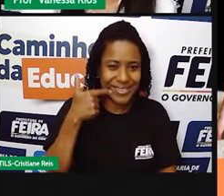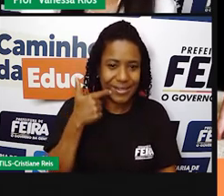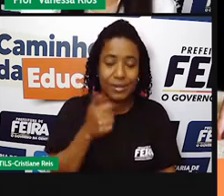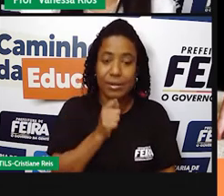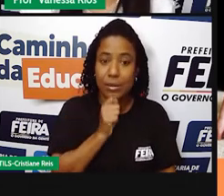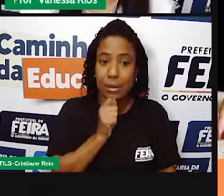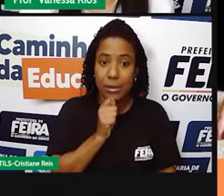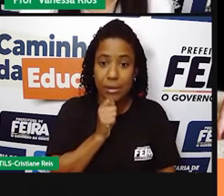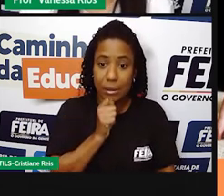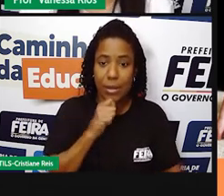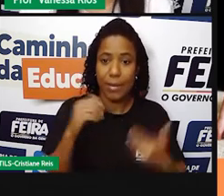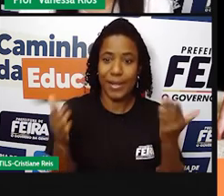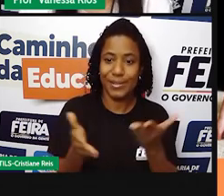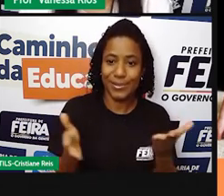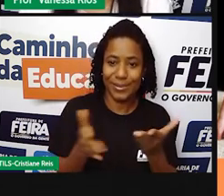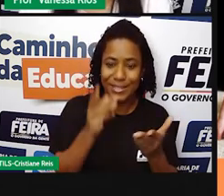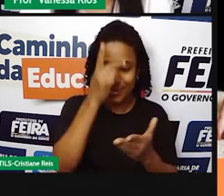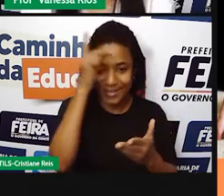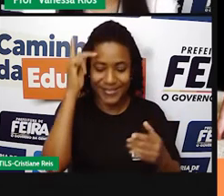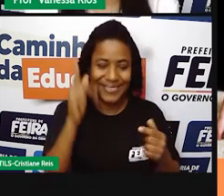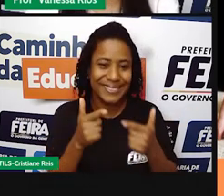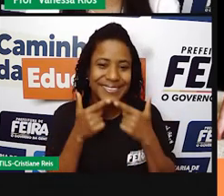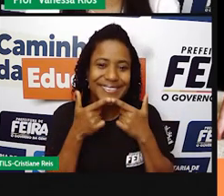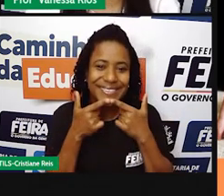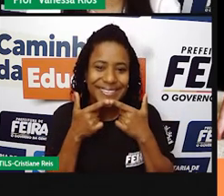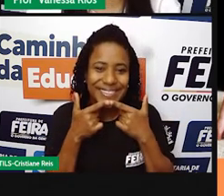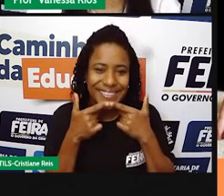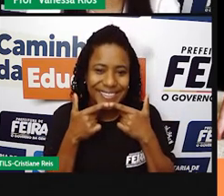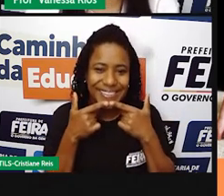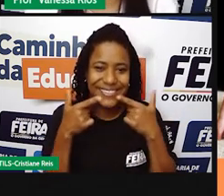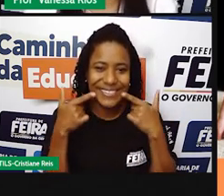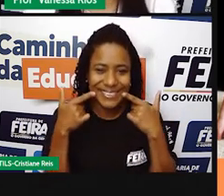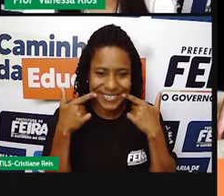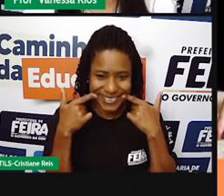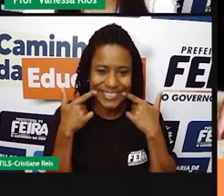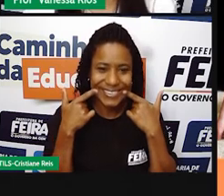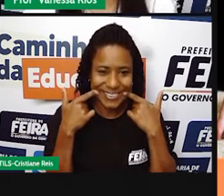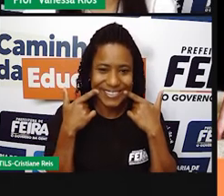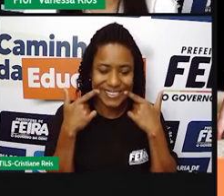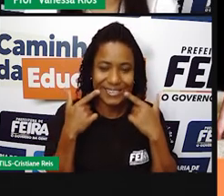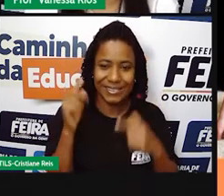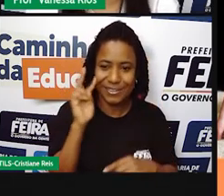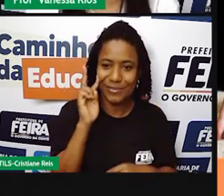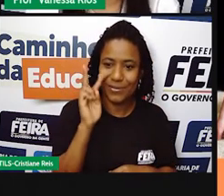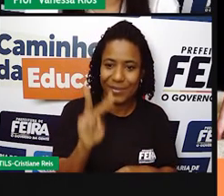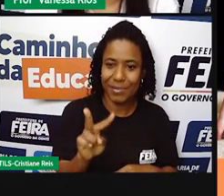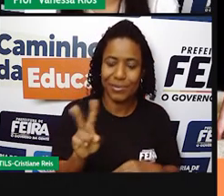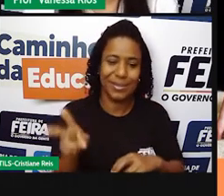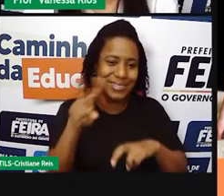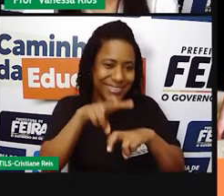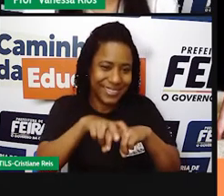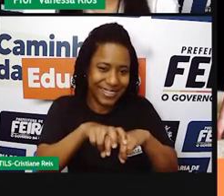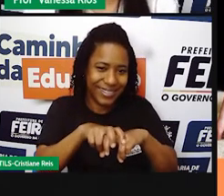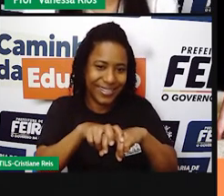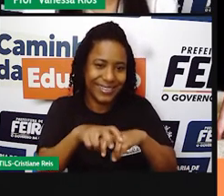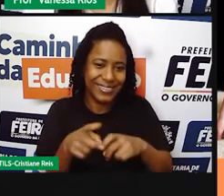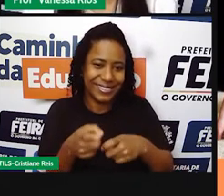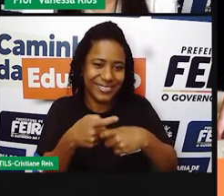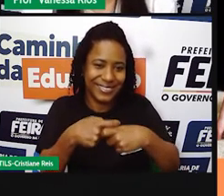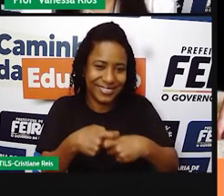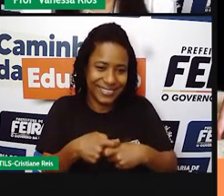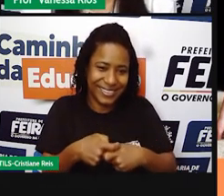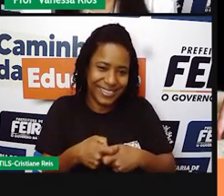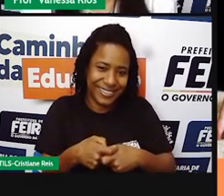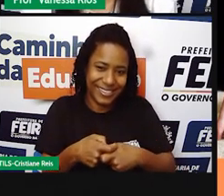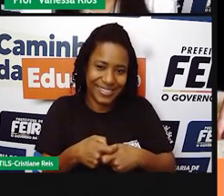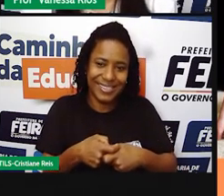fotos do presente, a gente já percebe as diferenças aí na própria forma de sentar, né? Na primeira foto, ali,